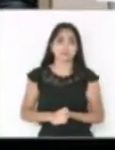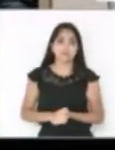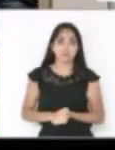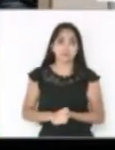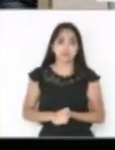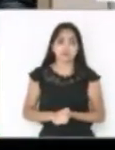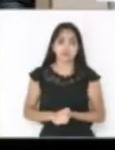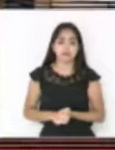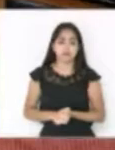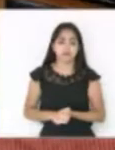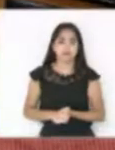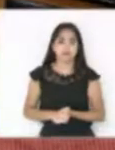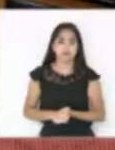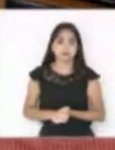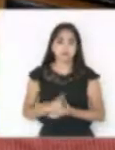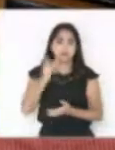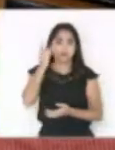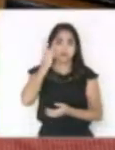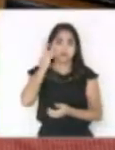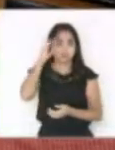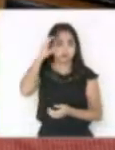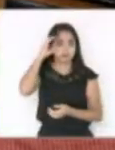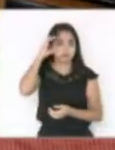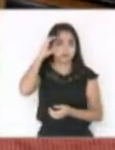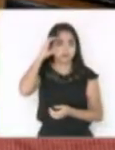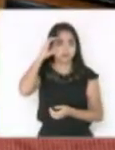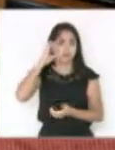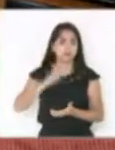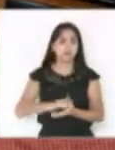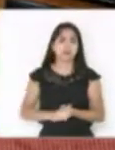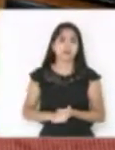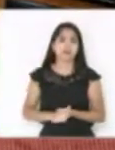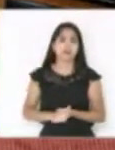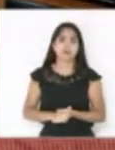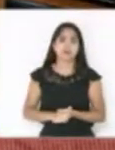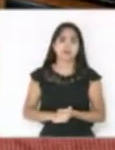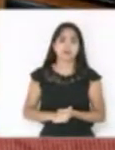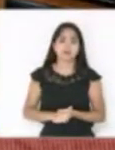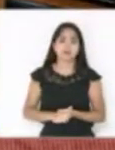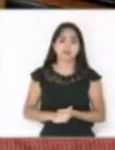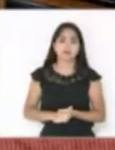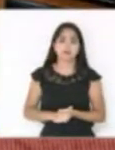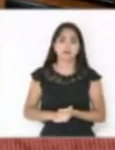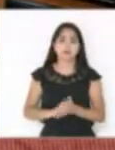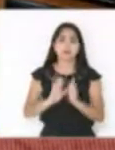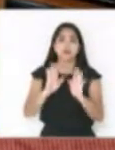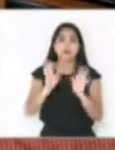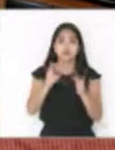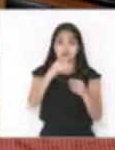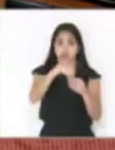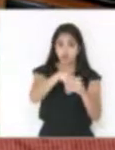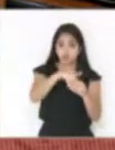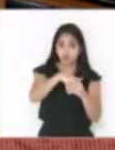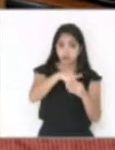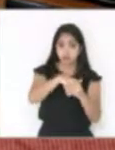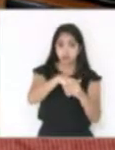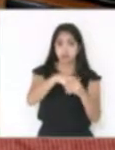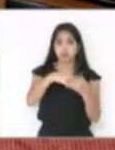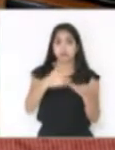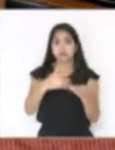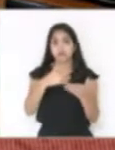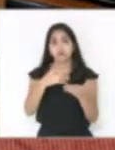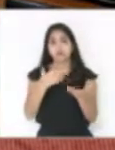Deputado Fernando Coruja. Senhor presidente, senhores parlamentares, já votamos sim no primeiro turno, já